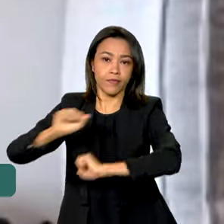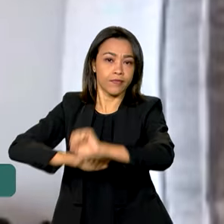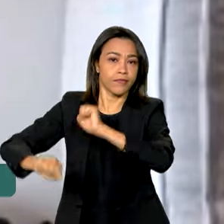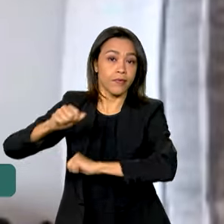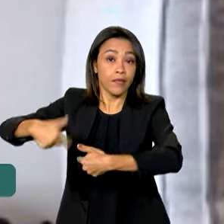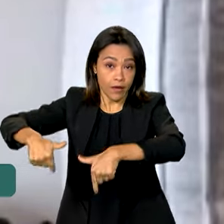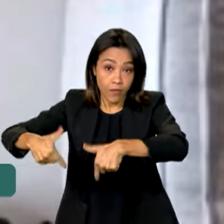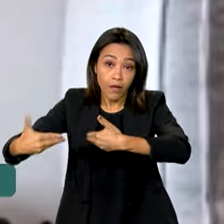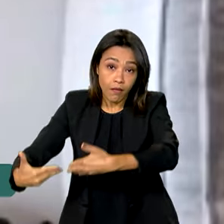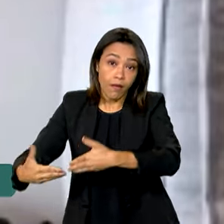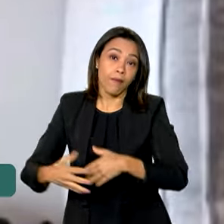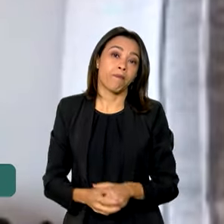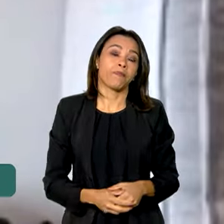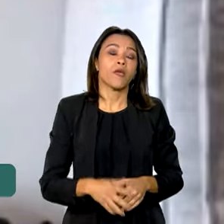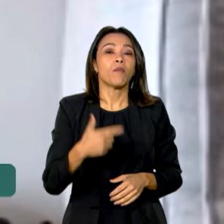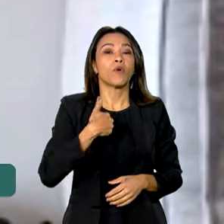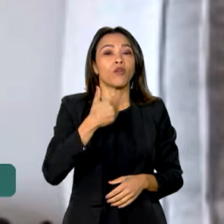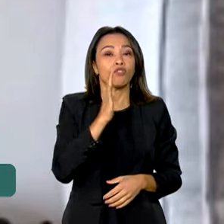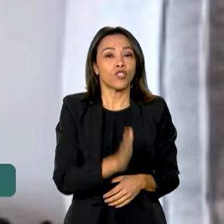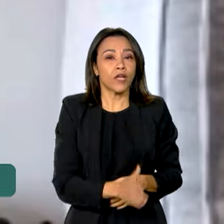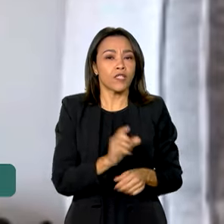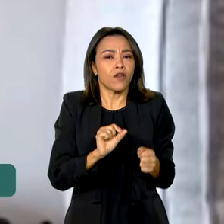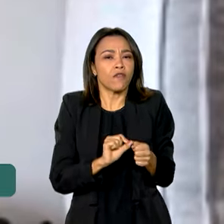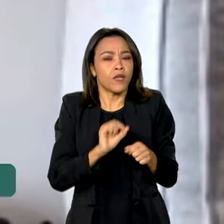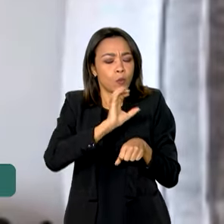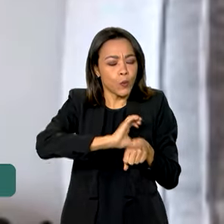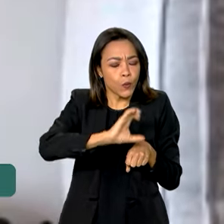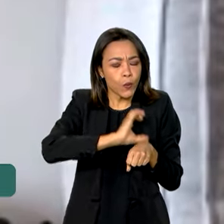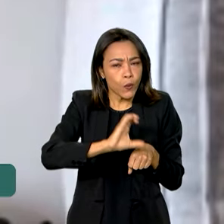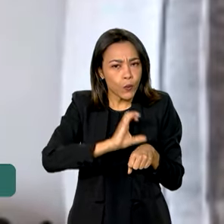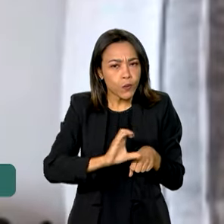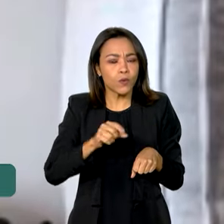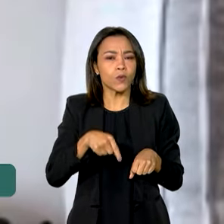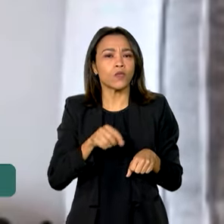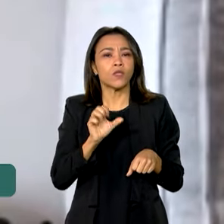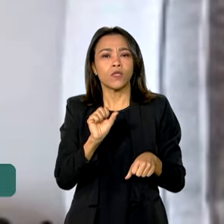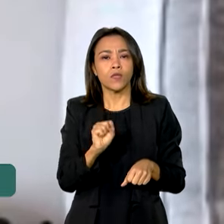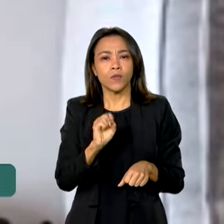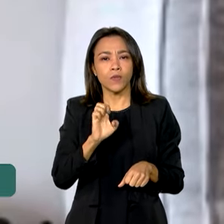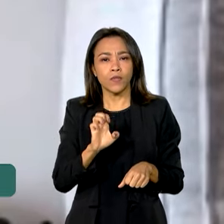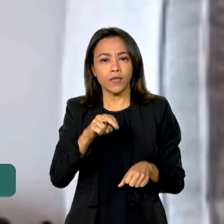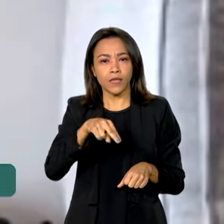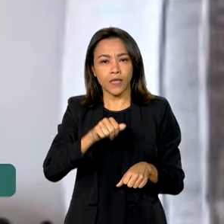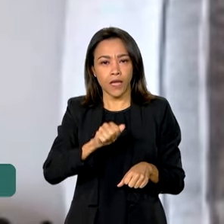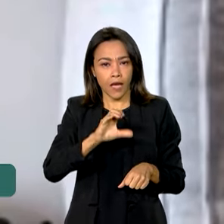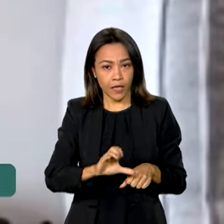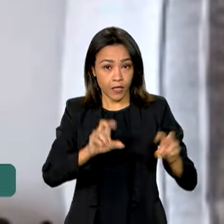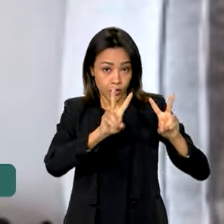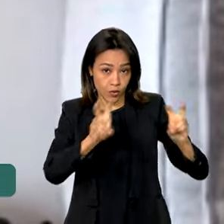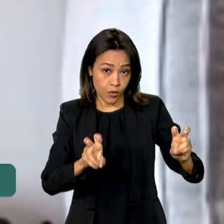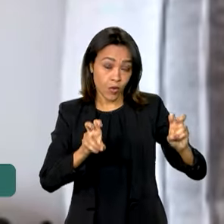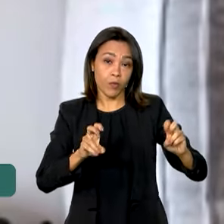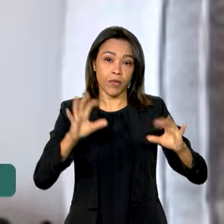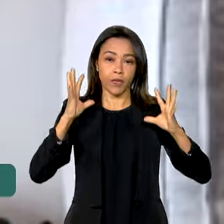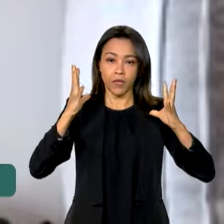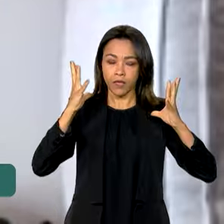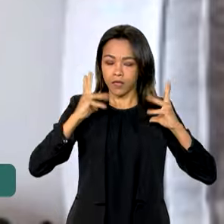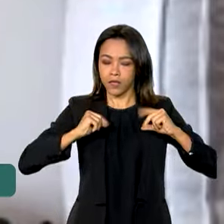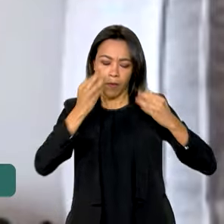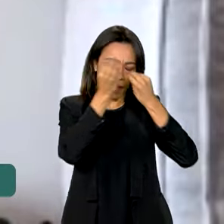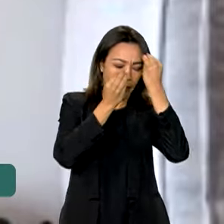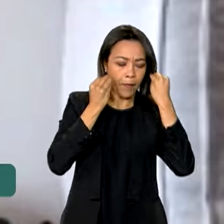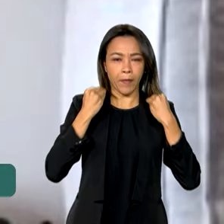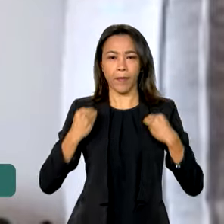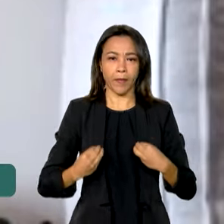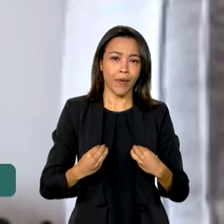eu tinha feito um curso prolongado no SENAC de estética, mas era muito difícil eu